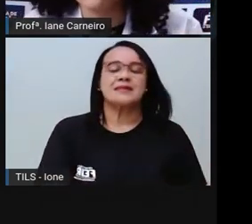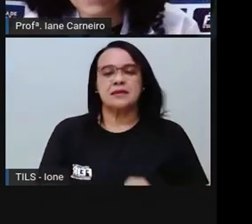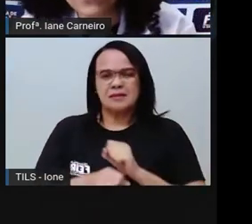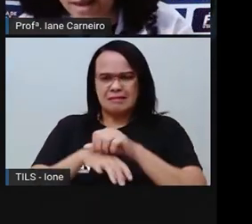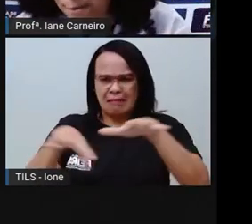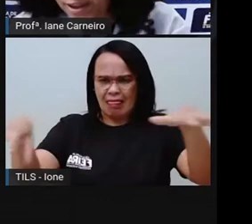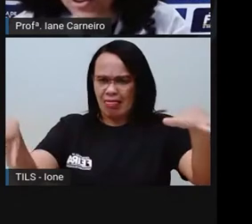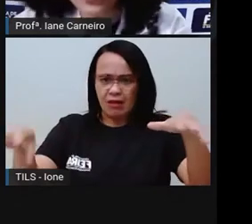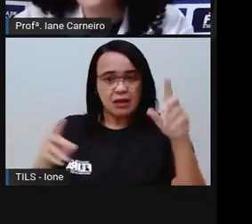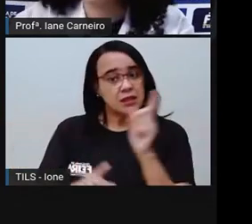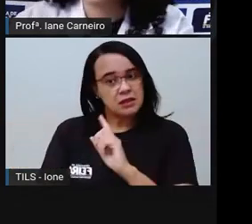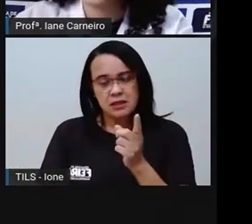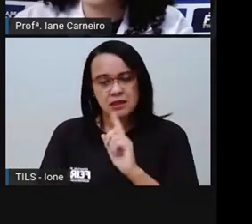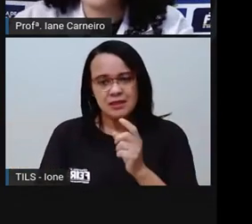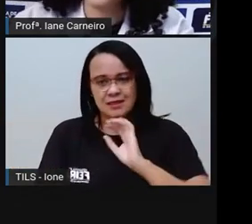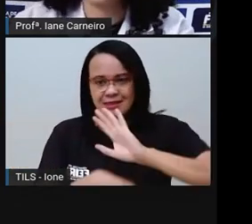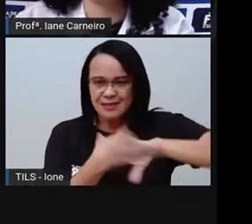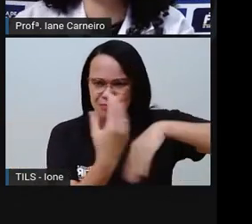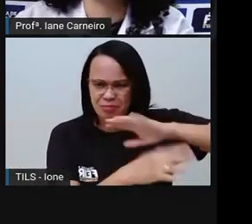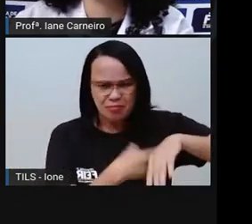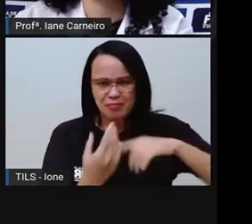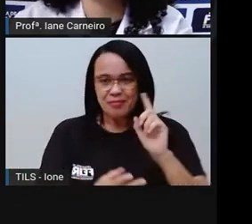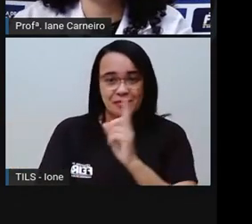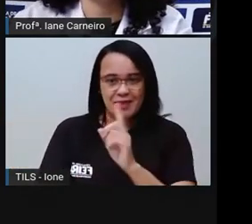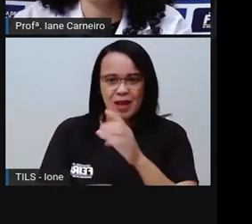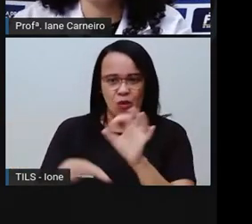mais trabalho, realmente, pra você arrumar.